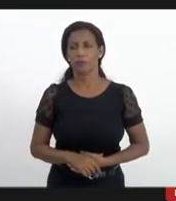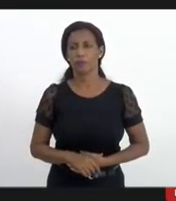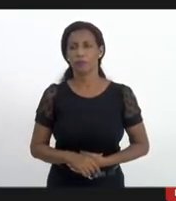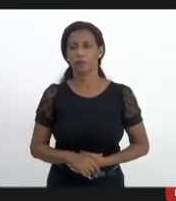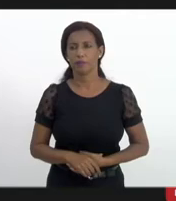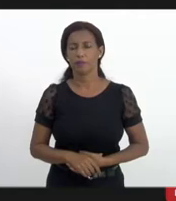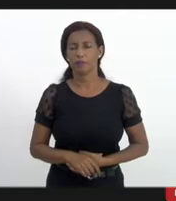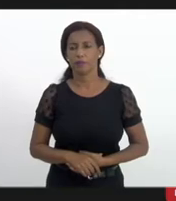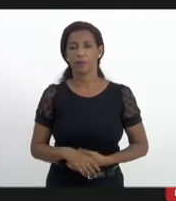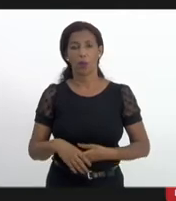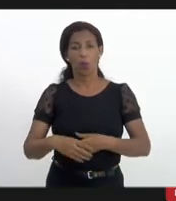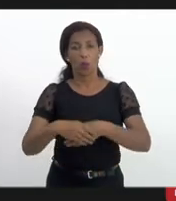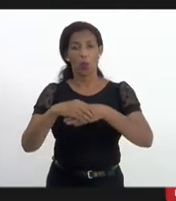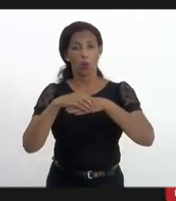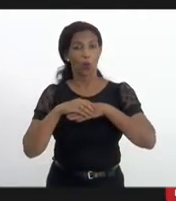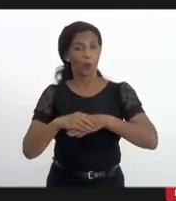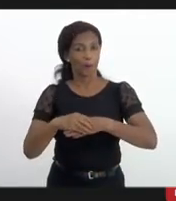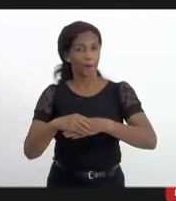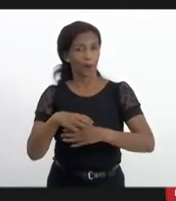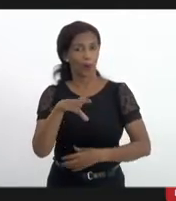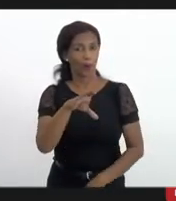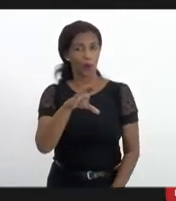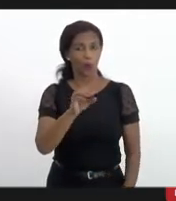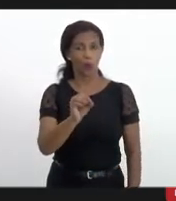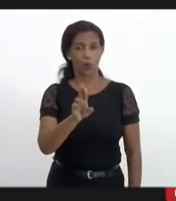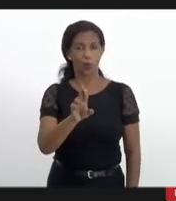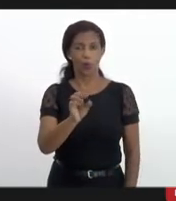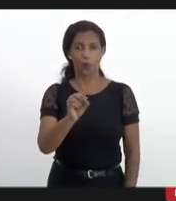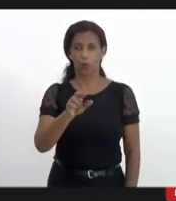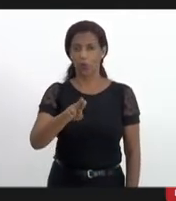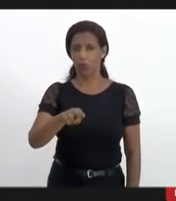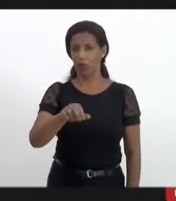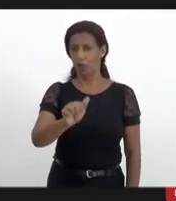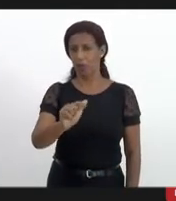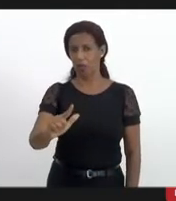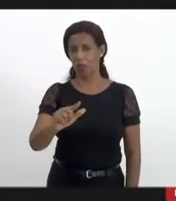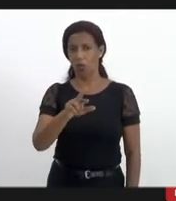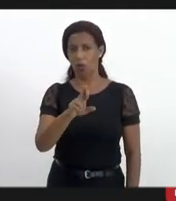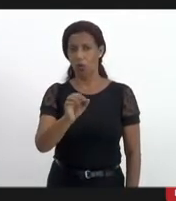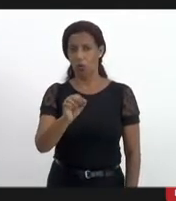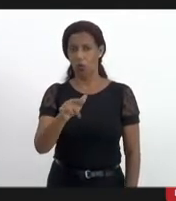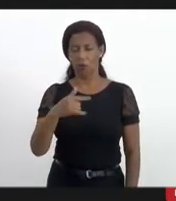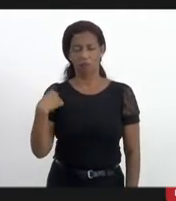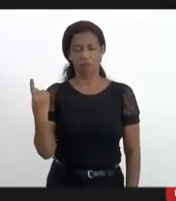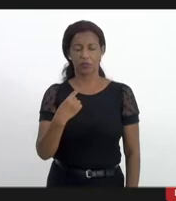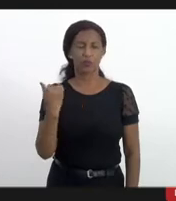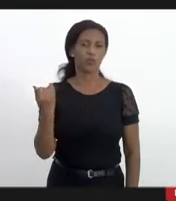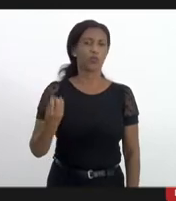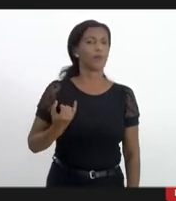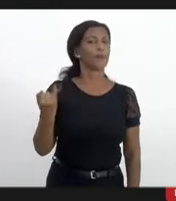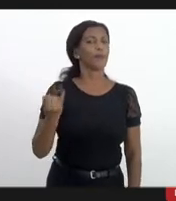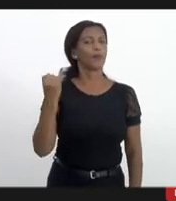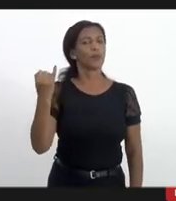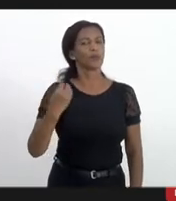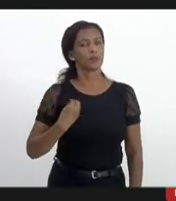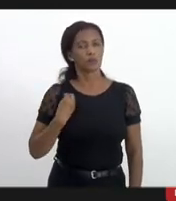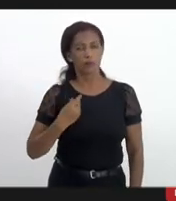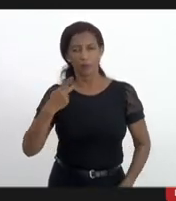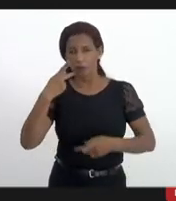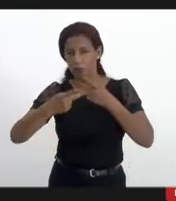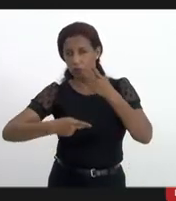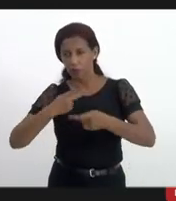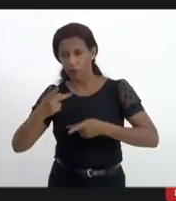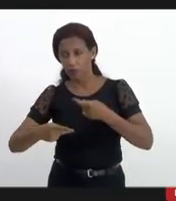cumprimentar o coronel Rodrigo Oliveira a gente é muito importante a sua presença a sua fala